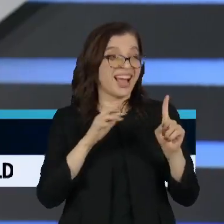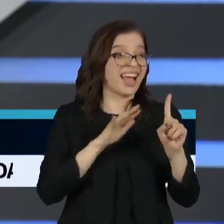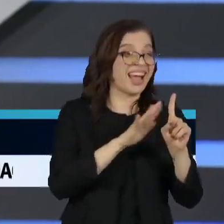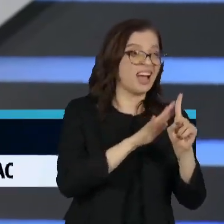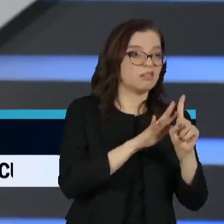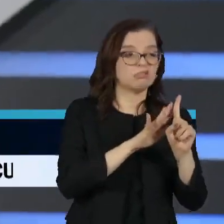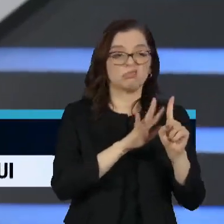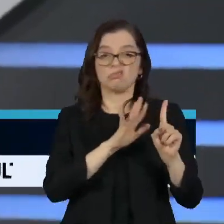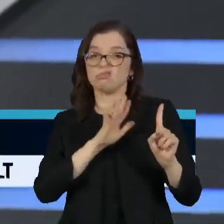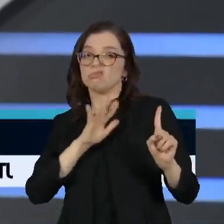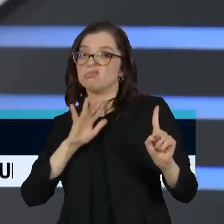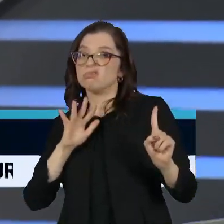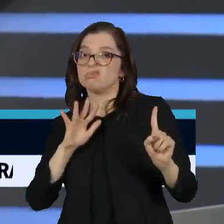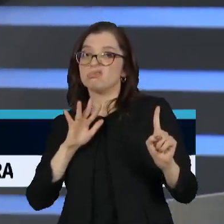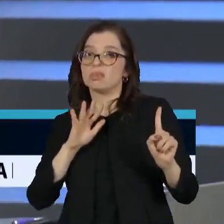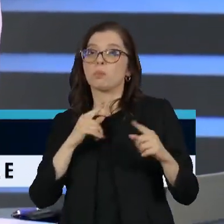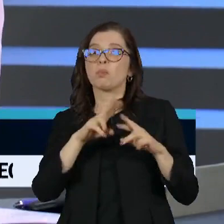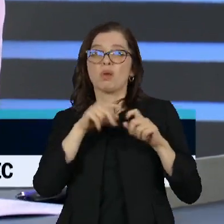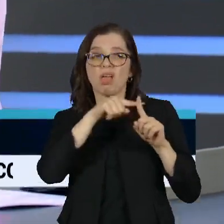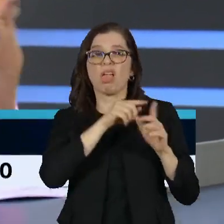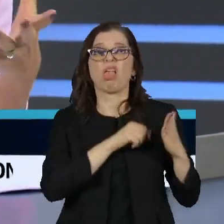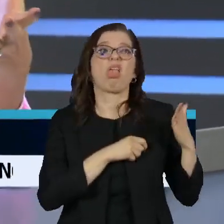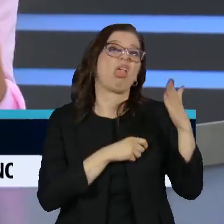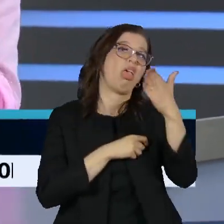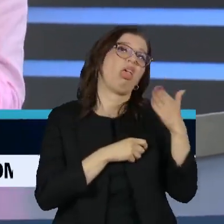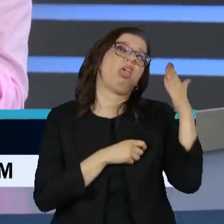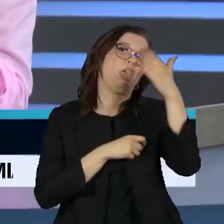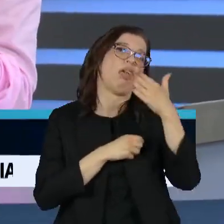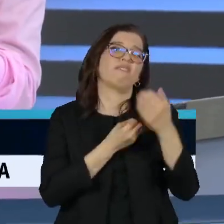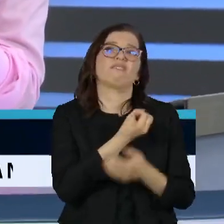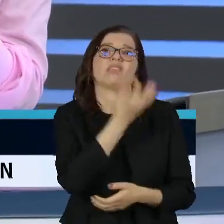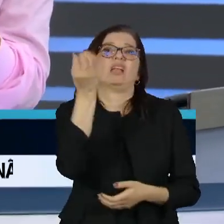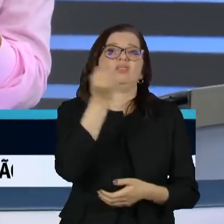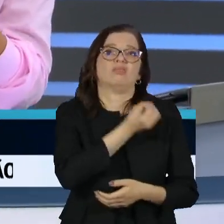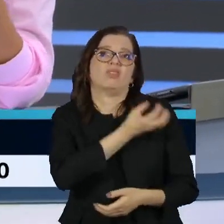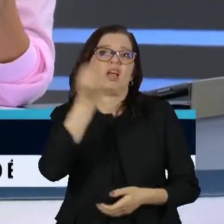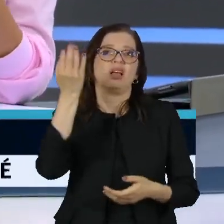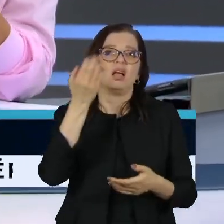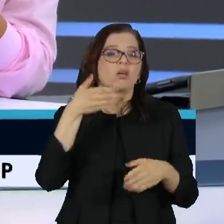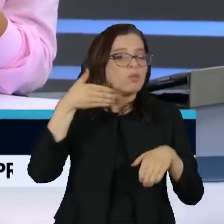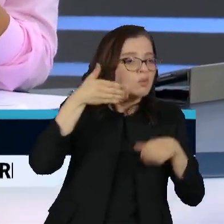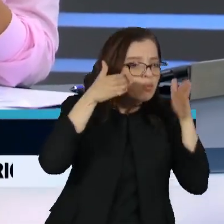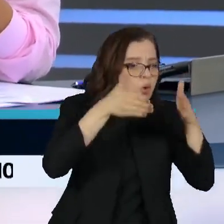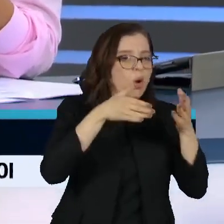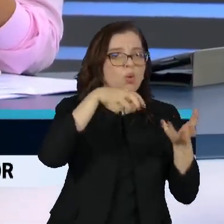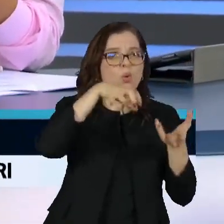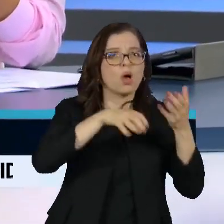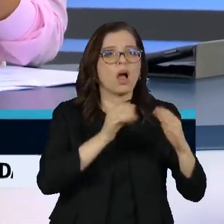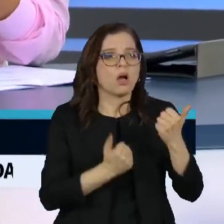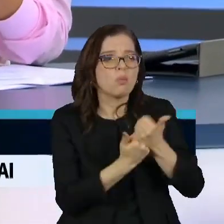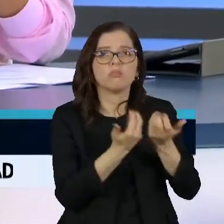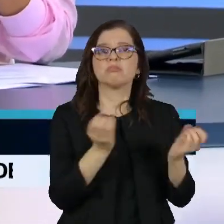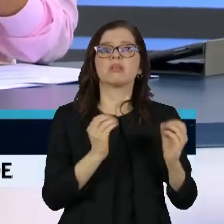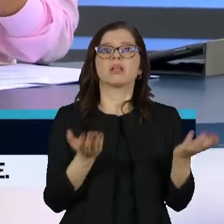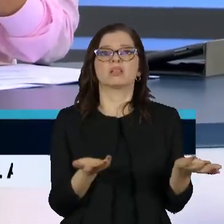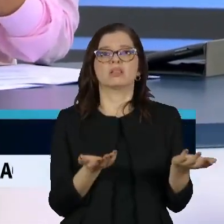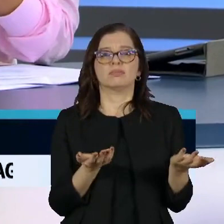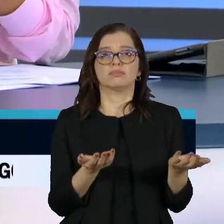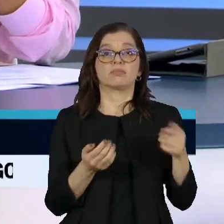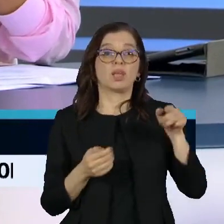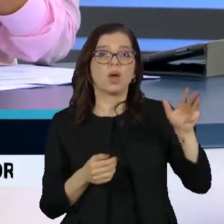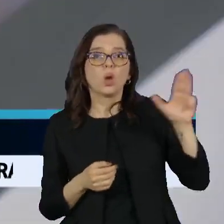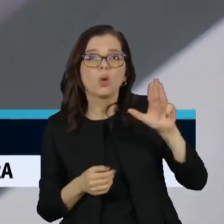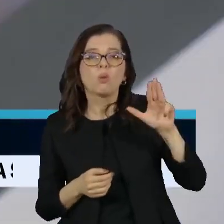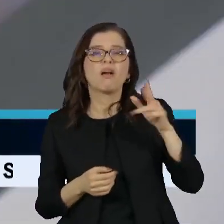excesso de viagens, a demora do presidente Lula decretar ali que o grupo Hamas era um grupo terrorista, qual pode ser o ponto principal?